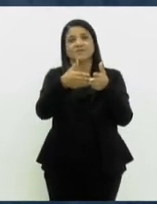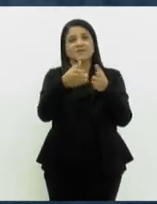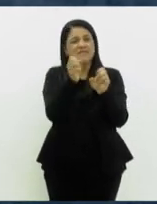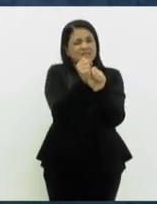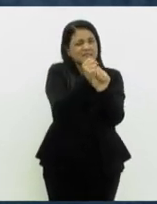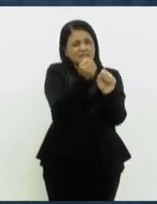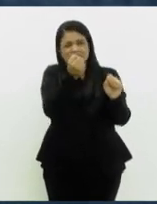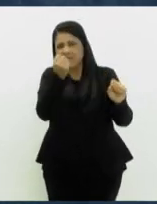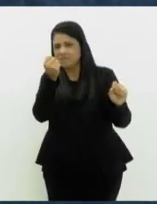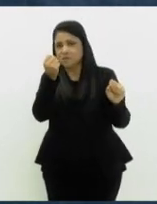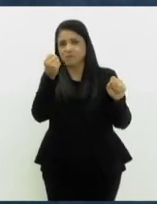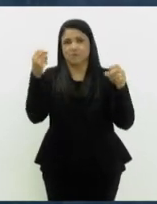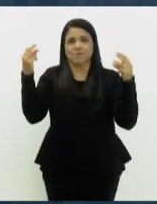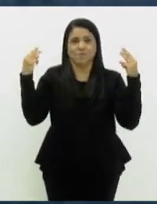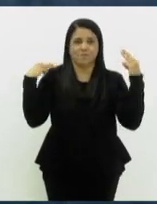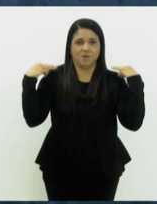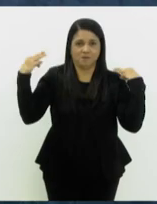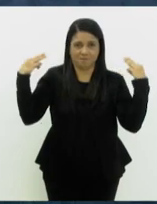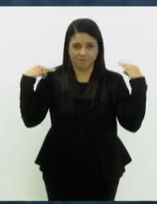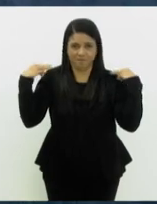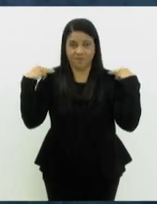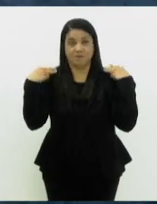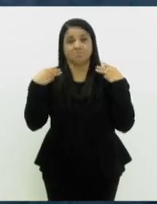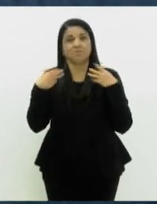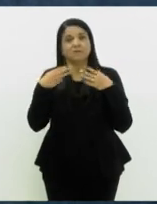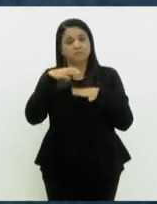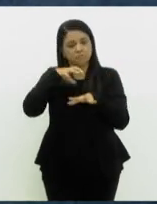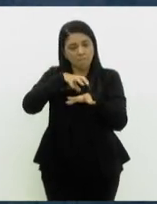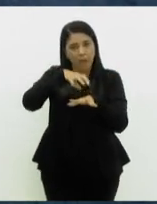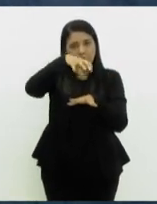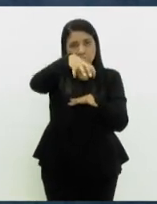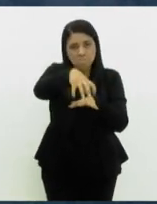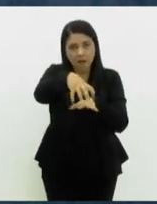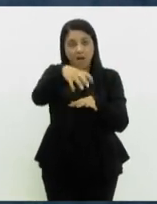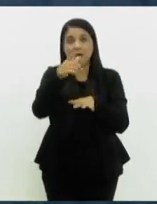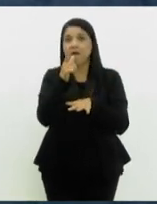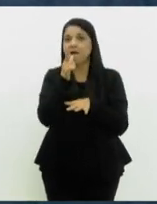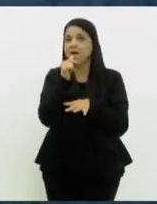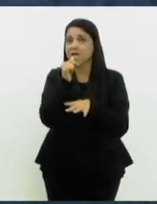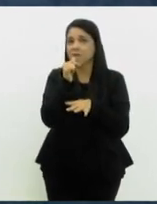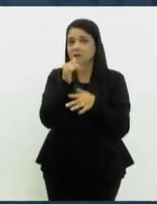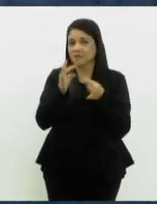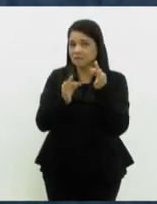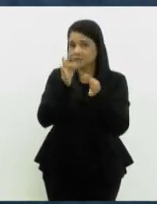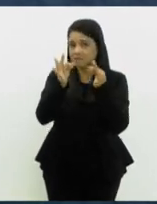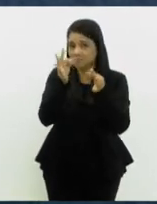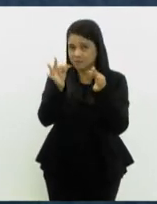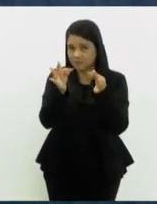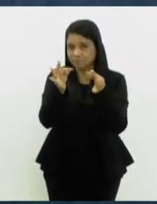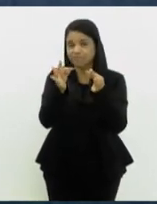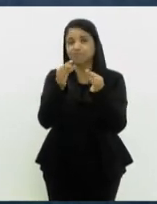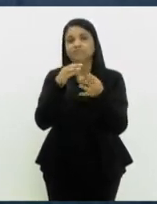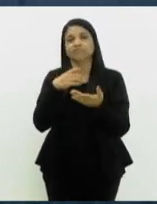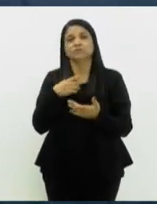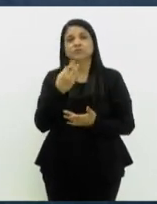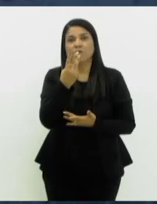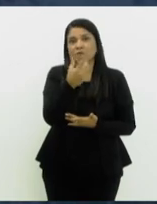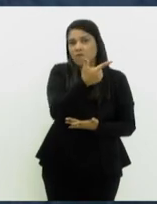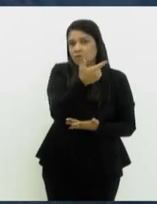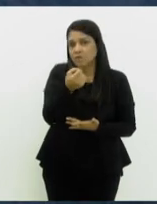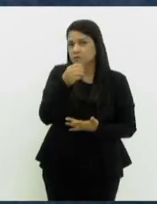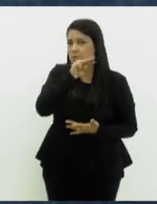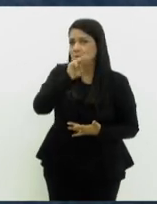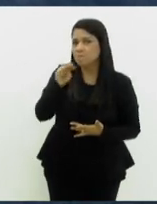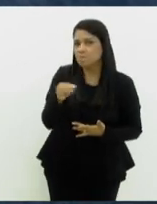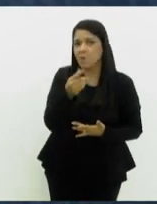navio da Força Naval. O Atlântico transportará duas estações móveis de tratamento de água, capazes de produzir um total de 20 mil